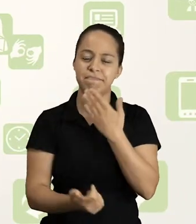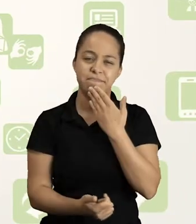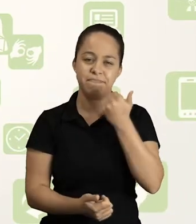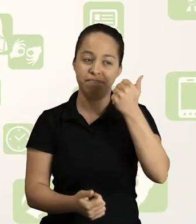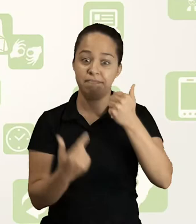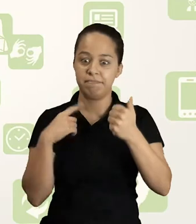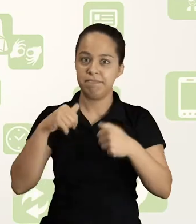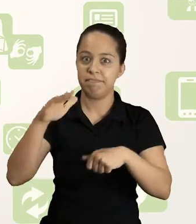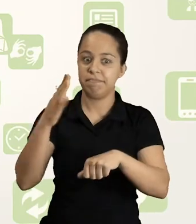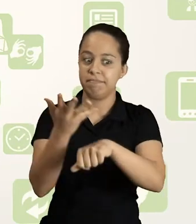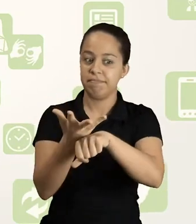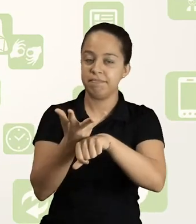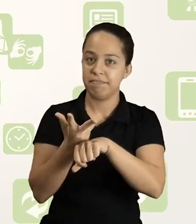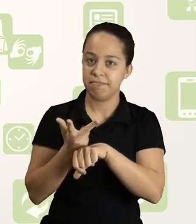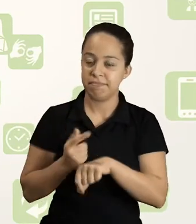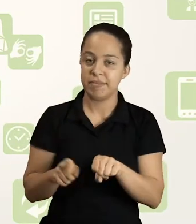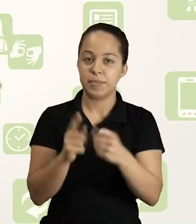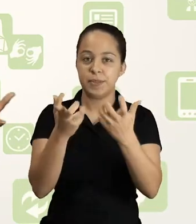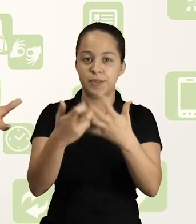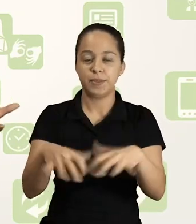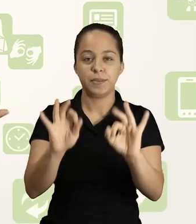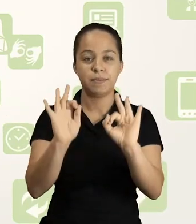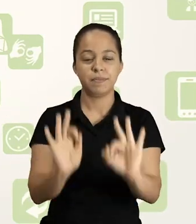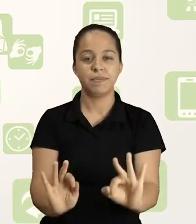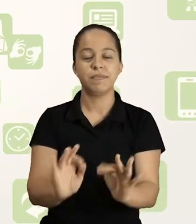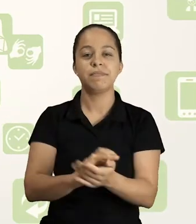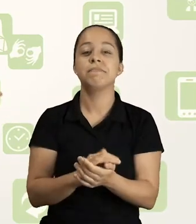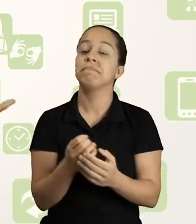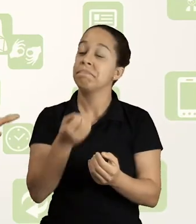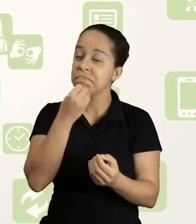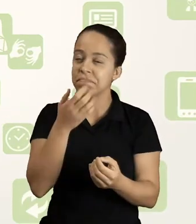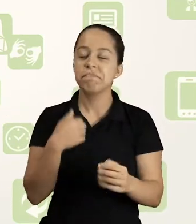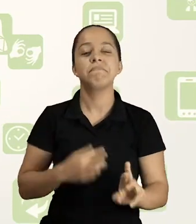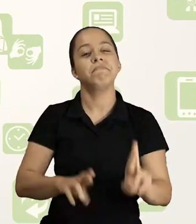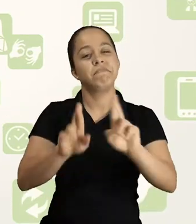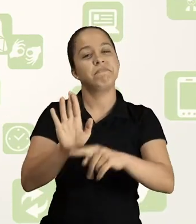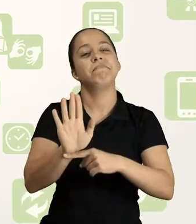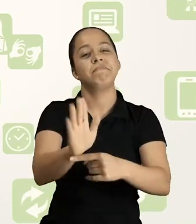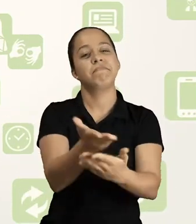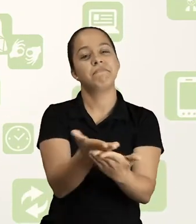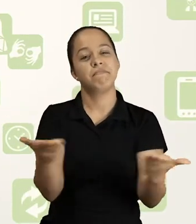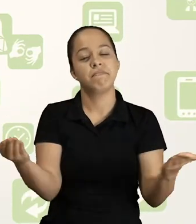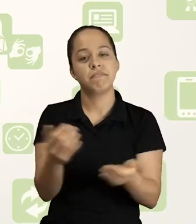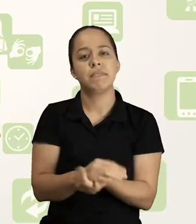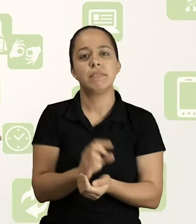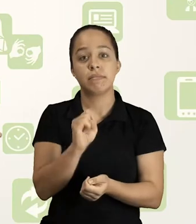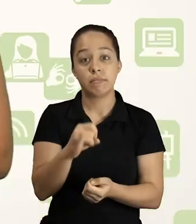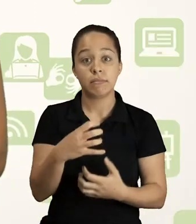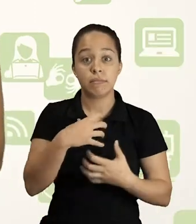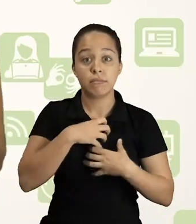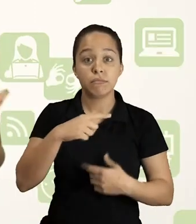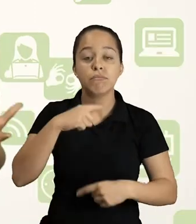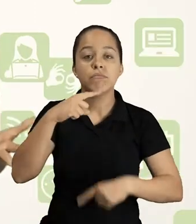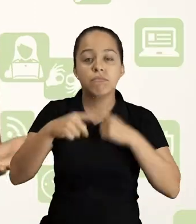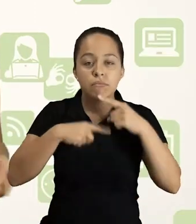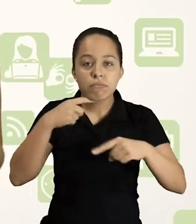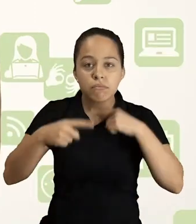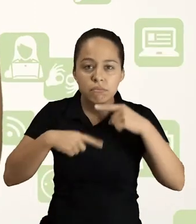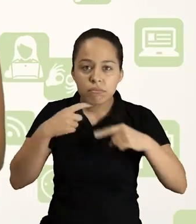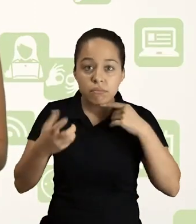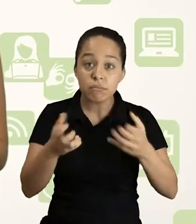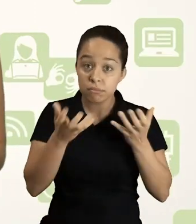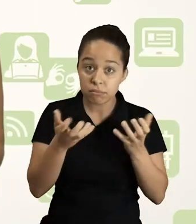aprimoramento técnico e a produção de vídeos cada vez melhores, atrativos e funcionais. Bom,